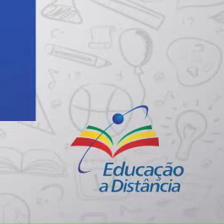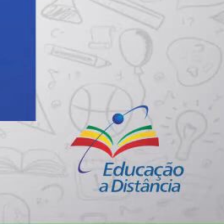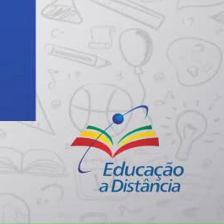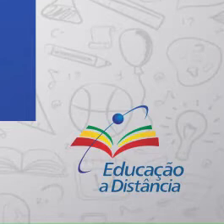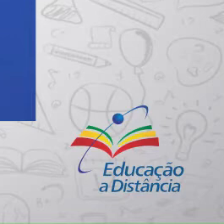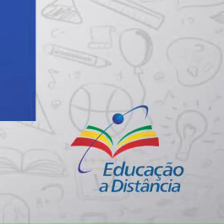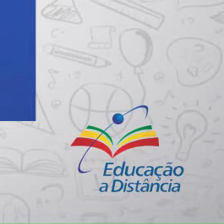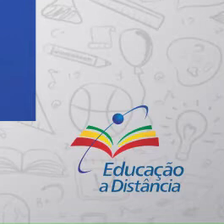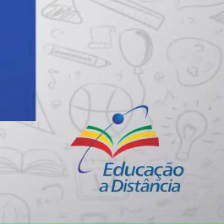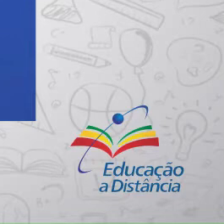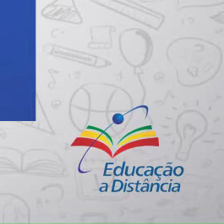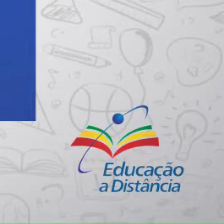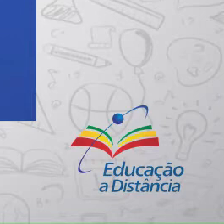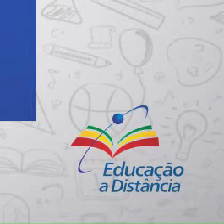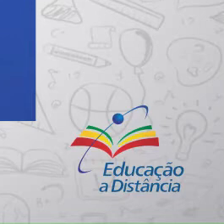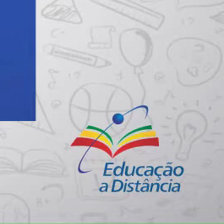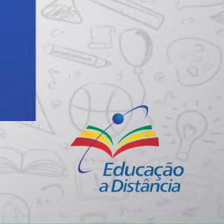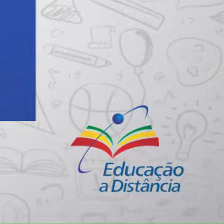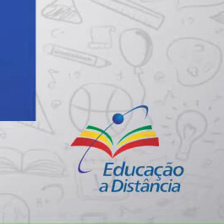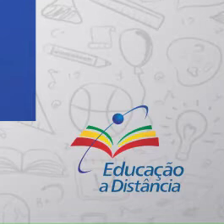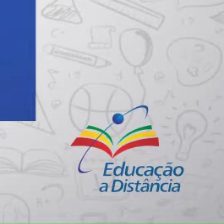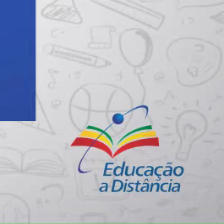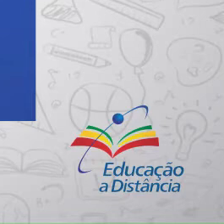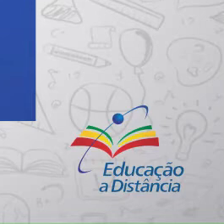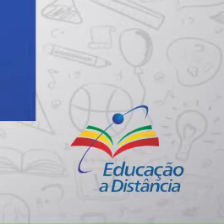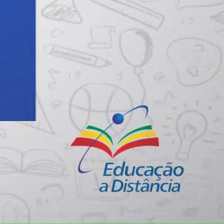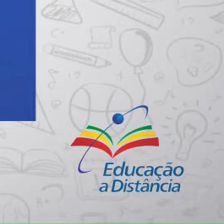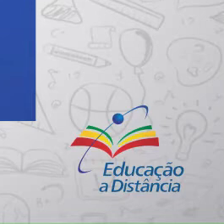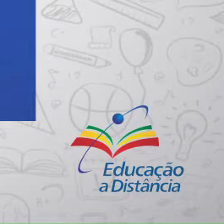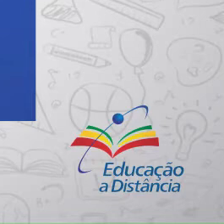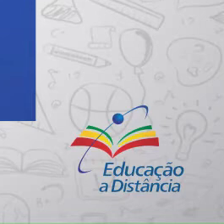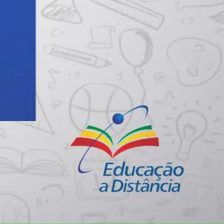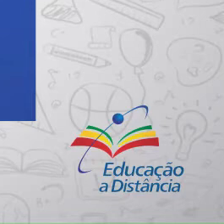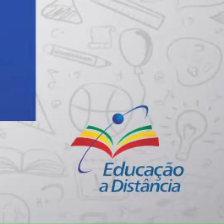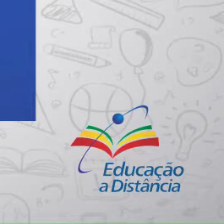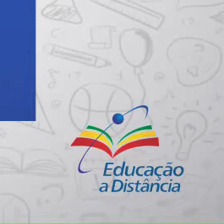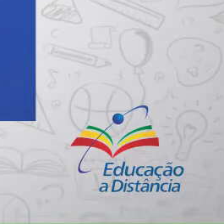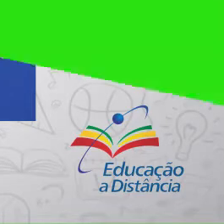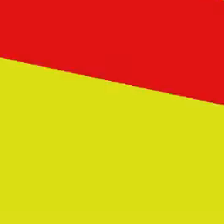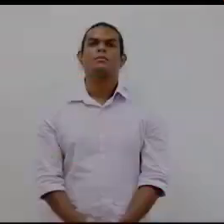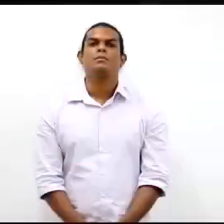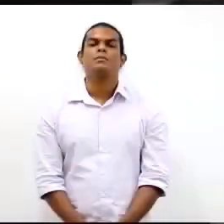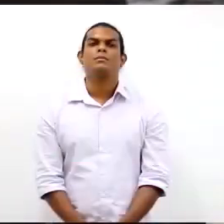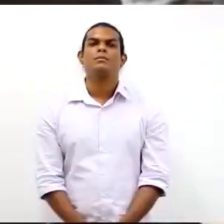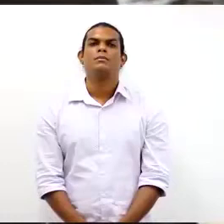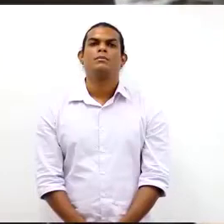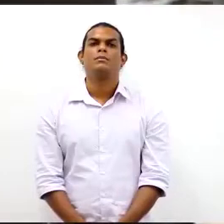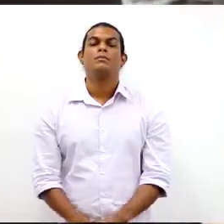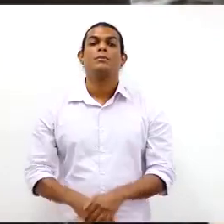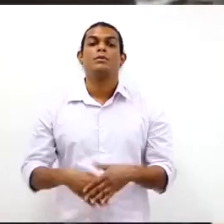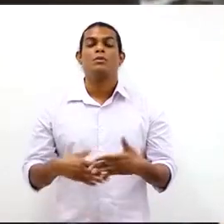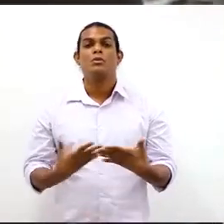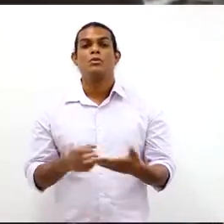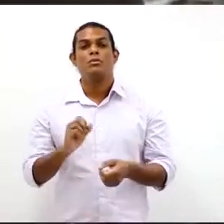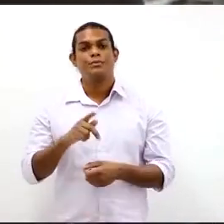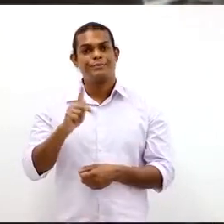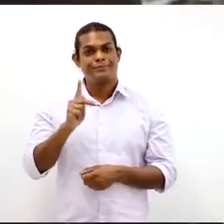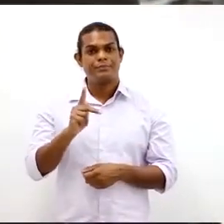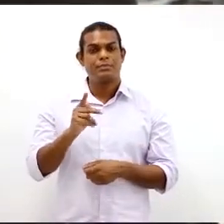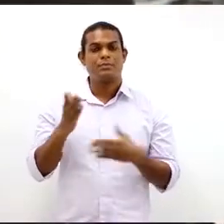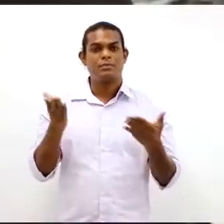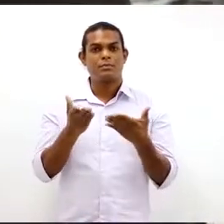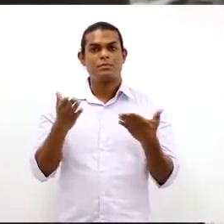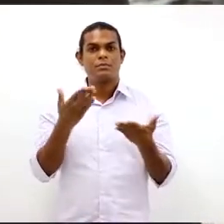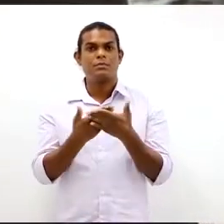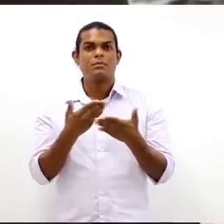Competência 4. Conhecer a legislação brasileira específica à ergonomia. Estamos de volta para agora